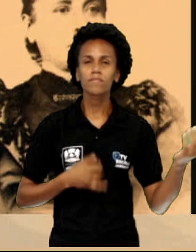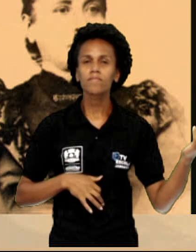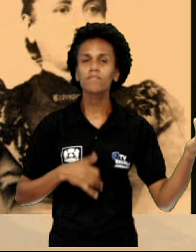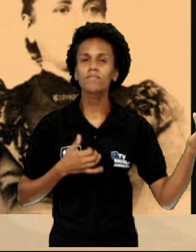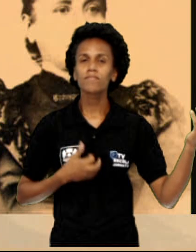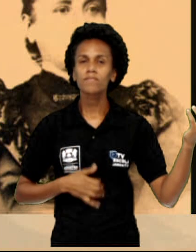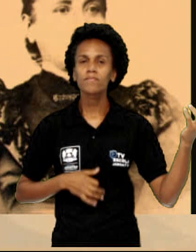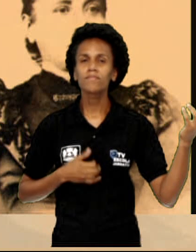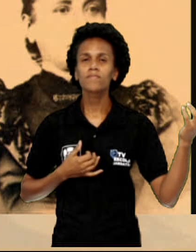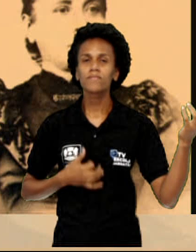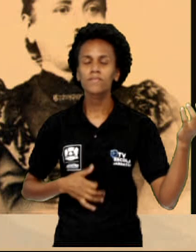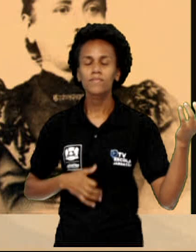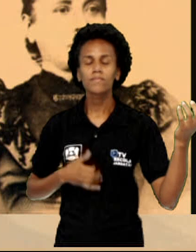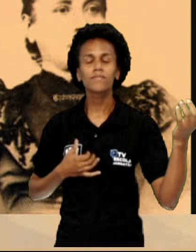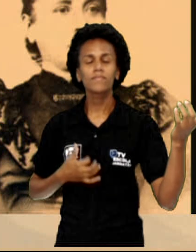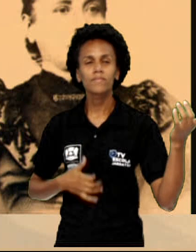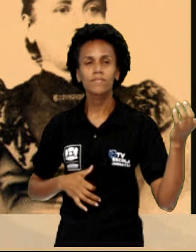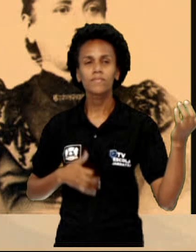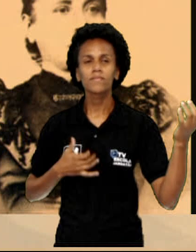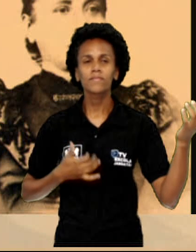denúncio.